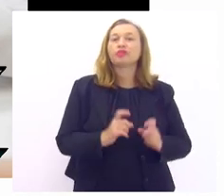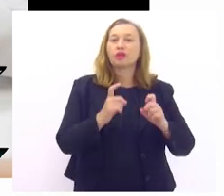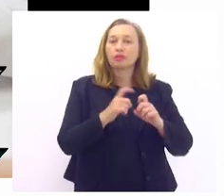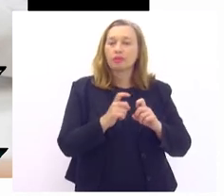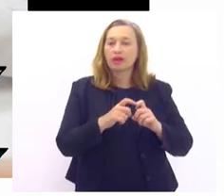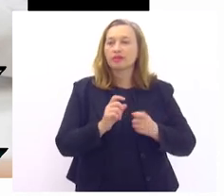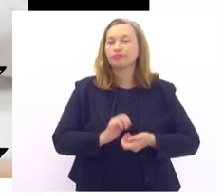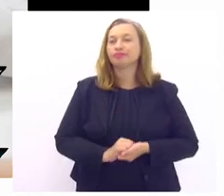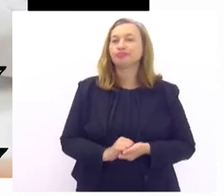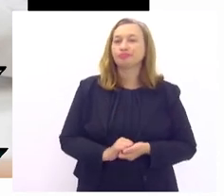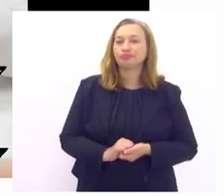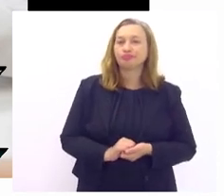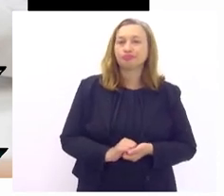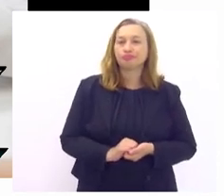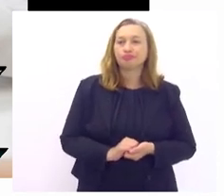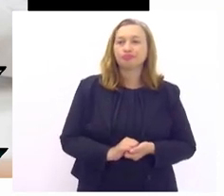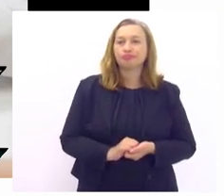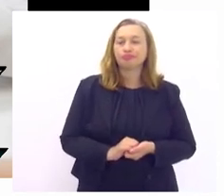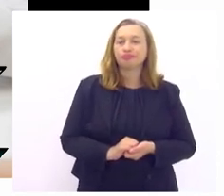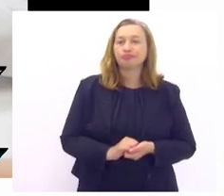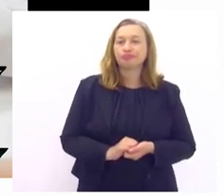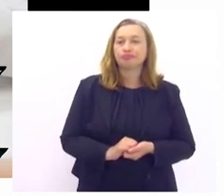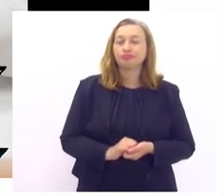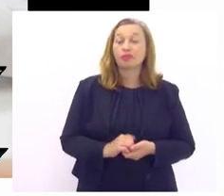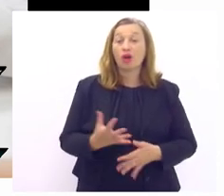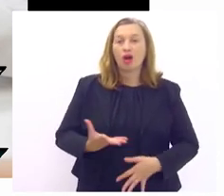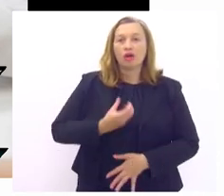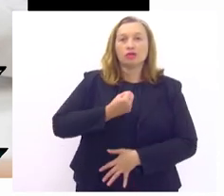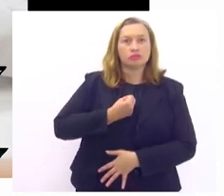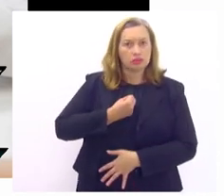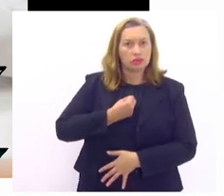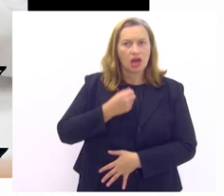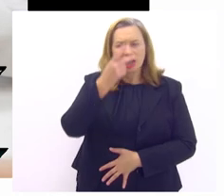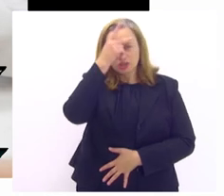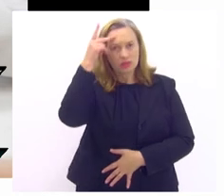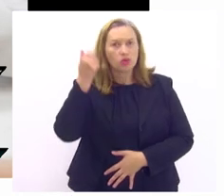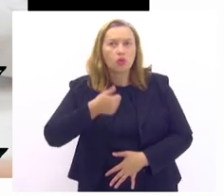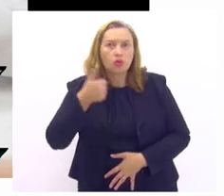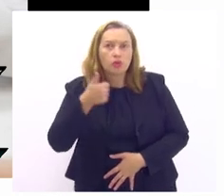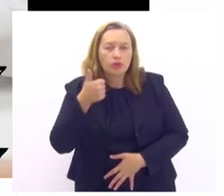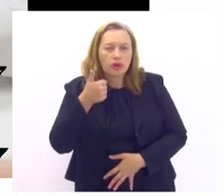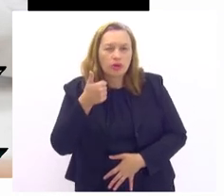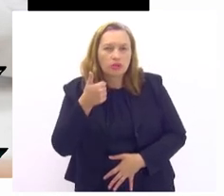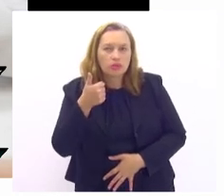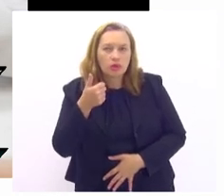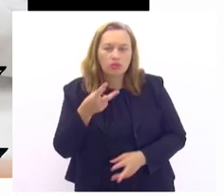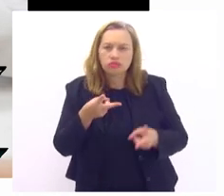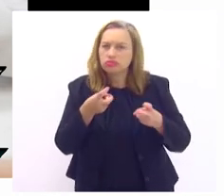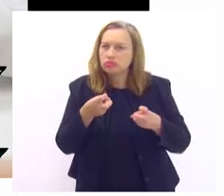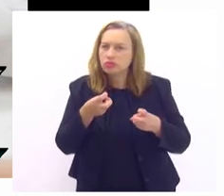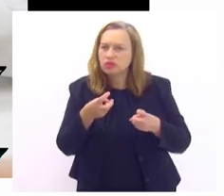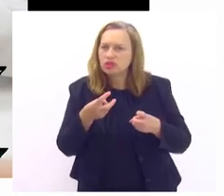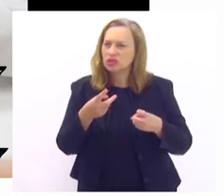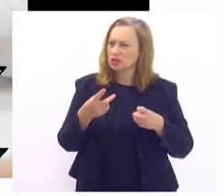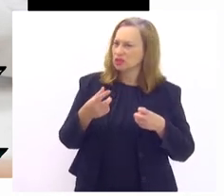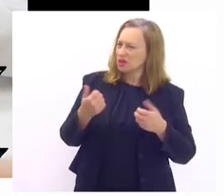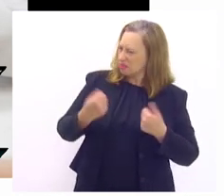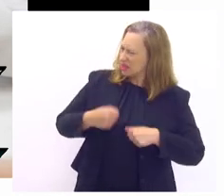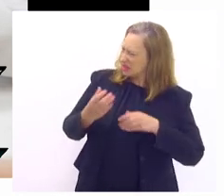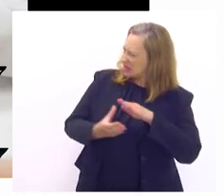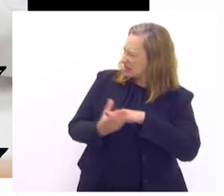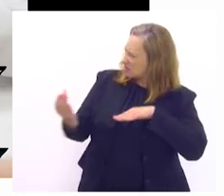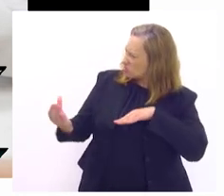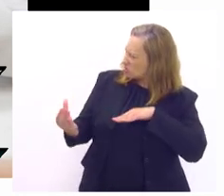do endocrino e para nossa surpresa as pessoas primeiro elas se deparavam nossa mas tem que tirar o